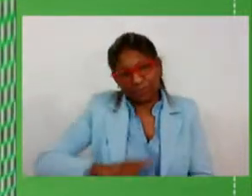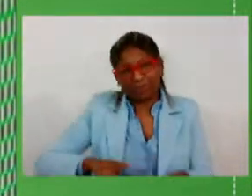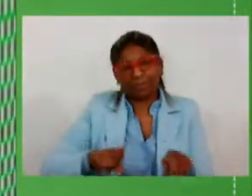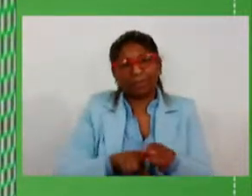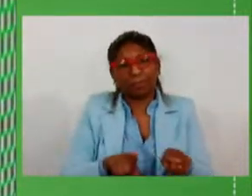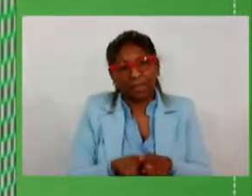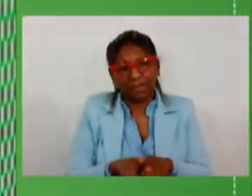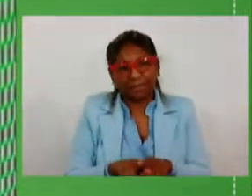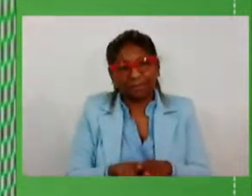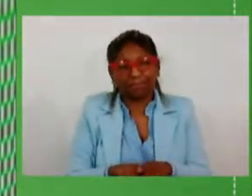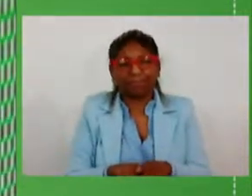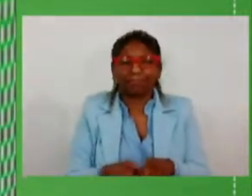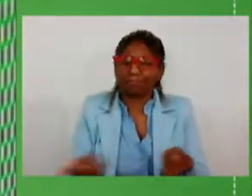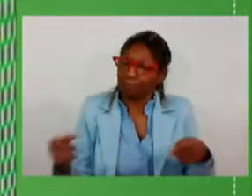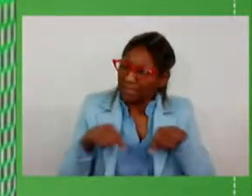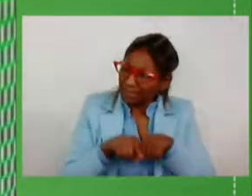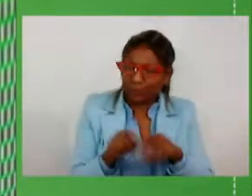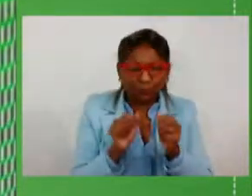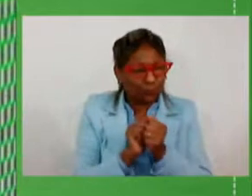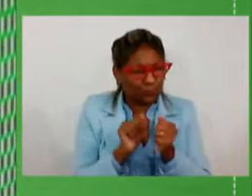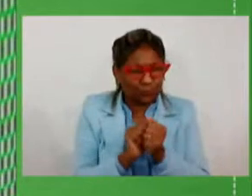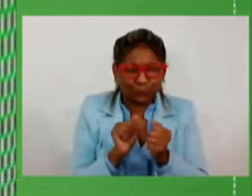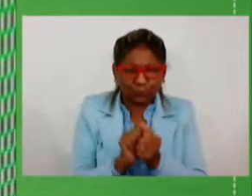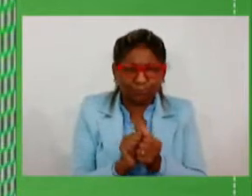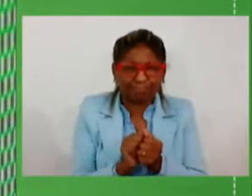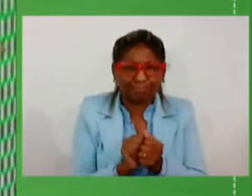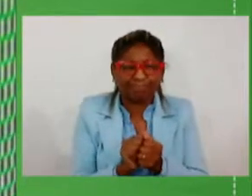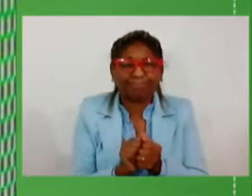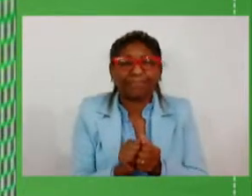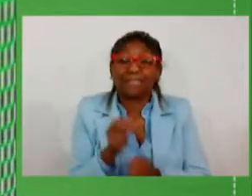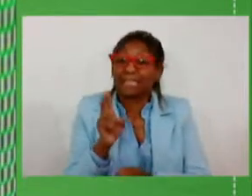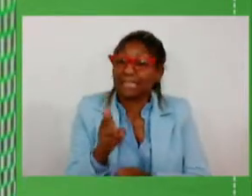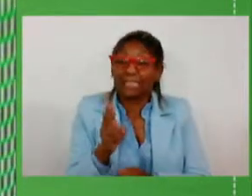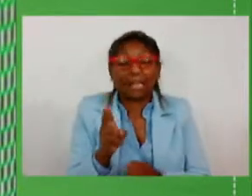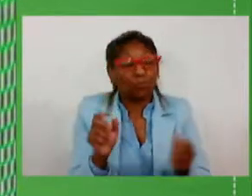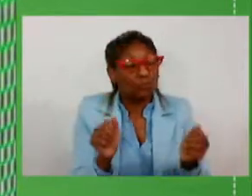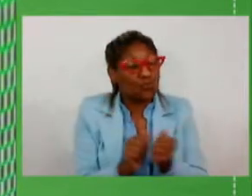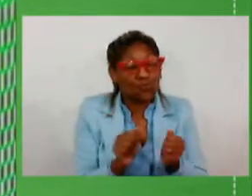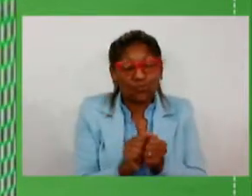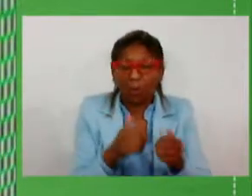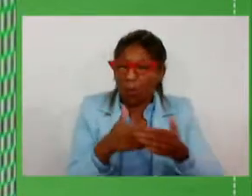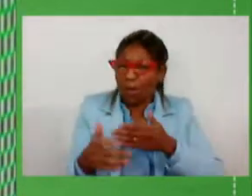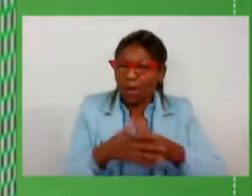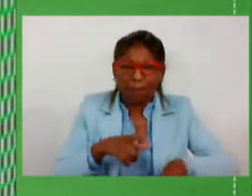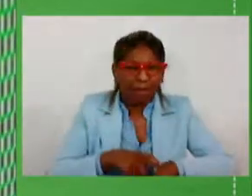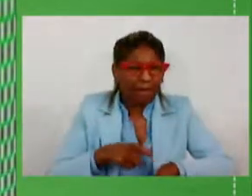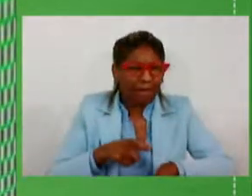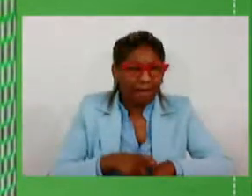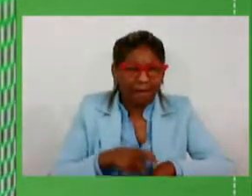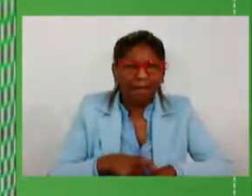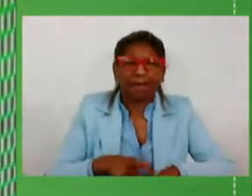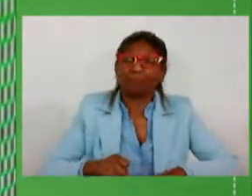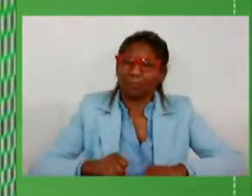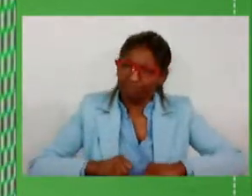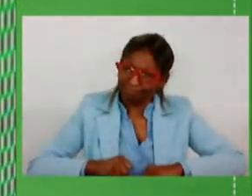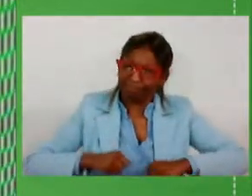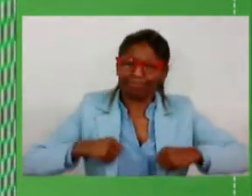aquele parceiro que anda do lado que está sempre à disposição a qualquer momento que tem dado a sua contribuição